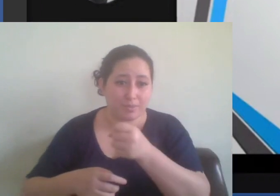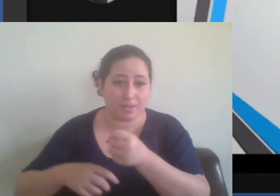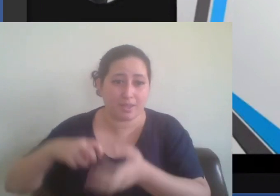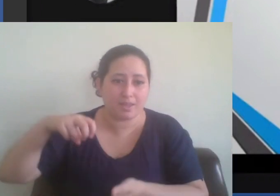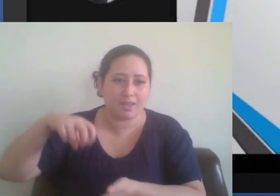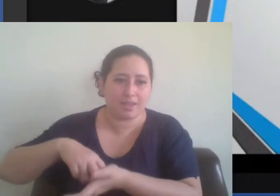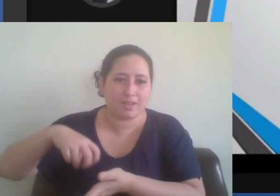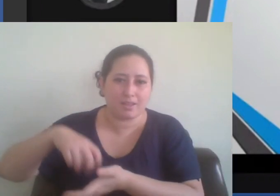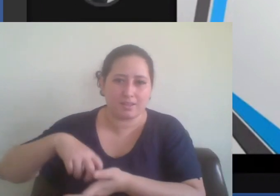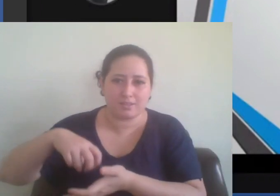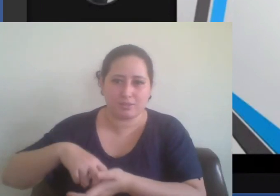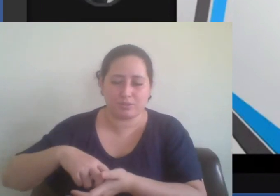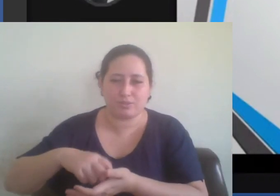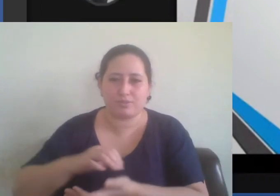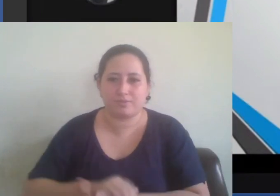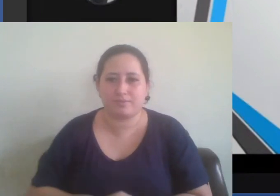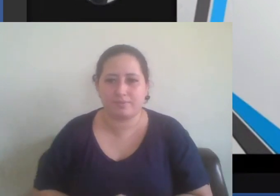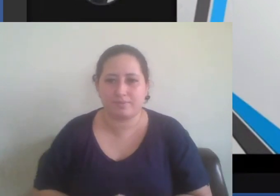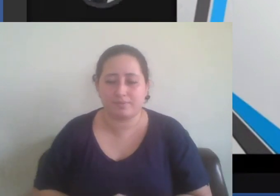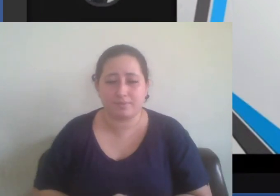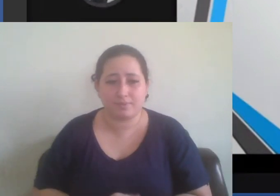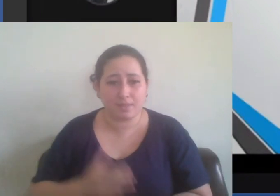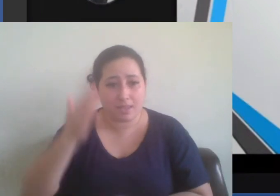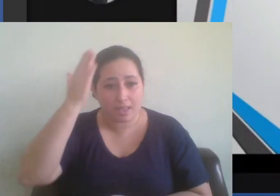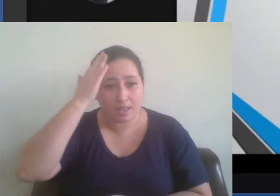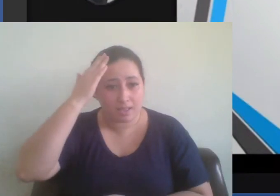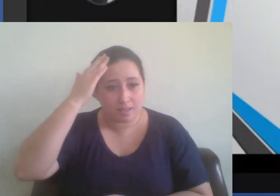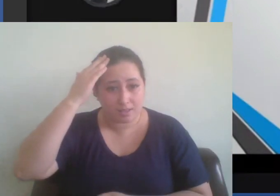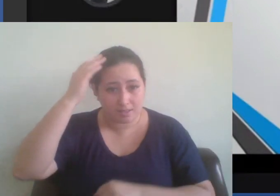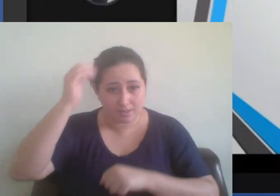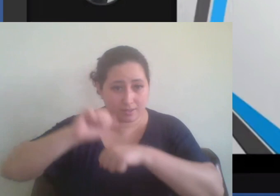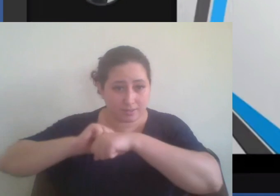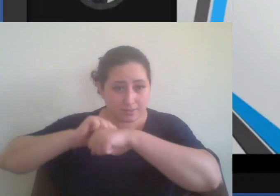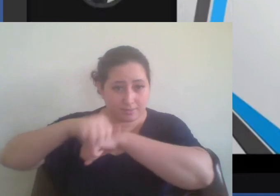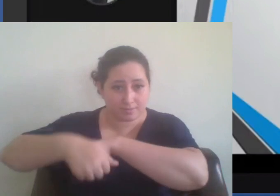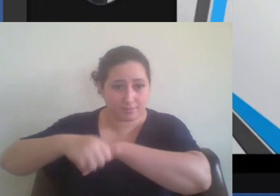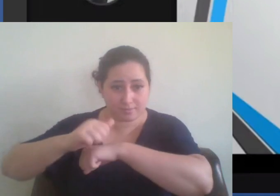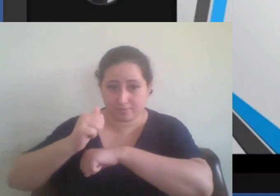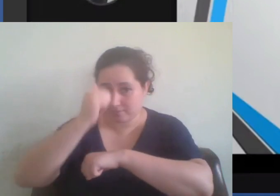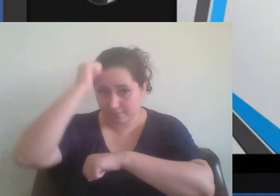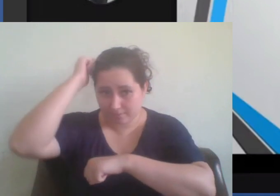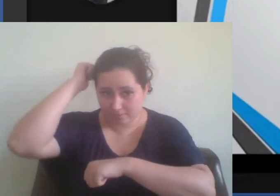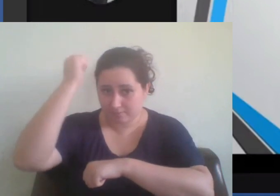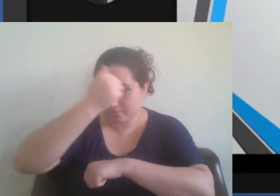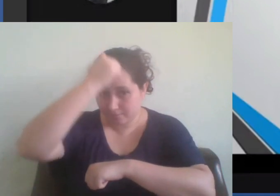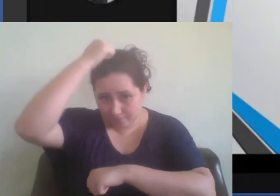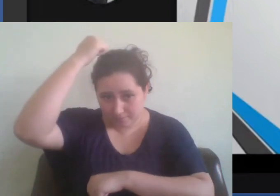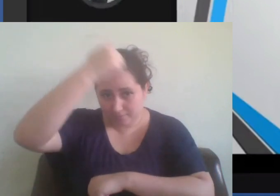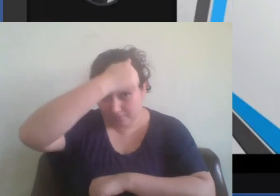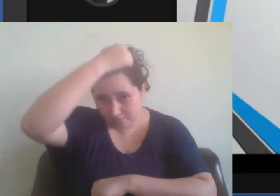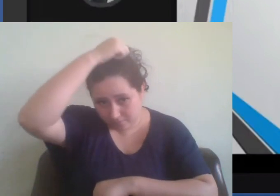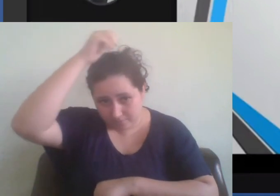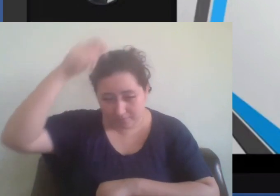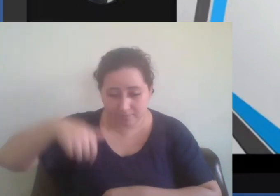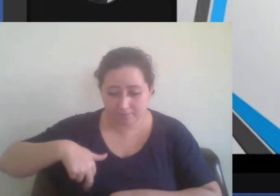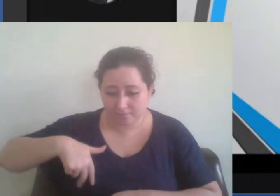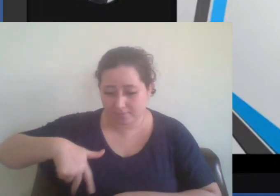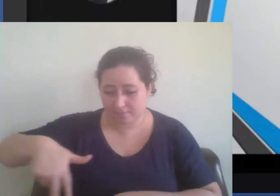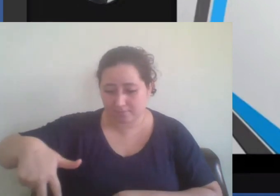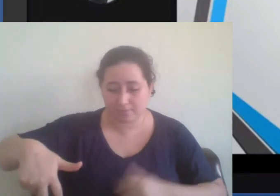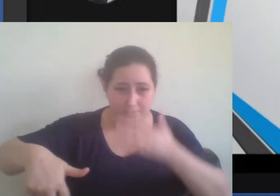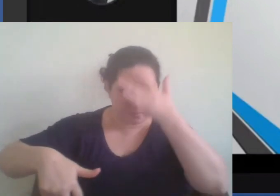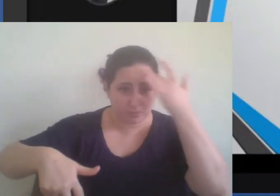elas tinham a cabeça raspada e tinham que desfilar em público pelas ruas